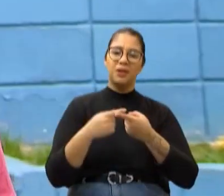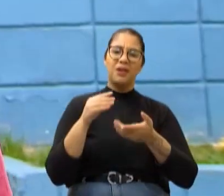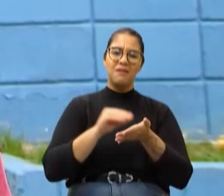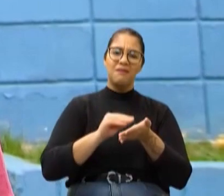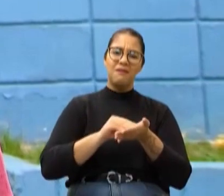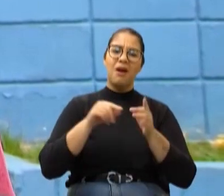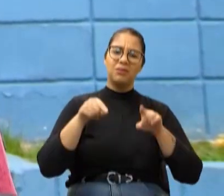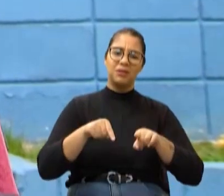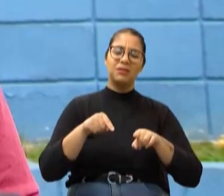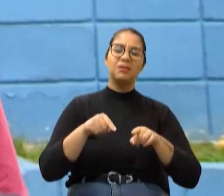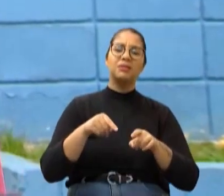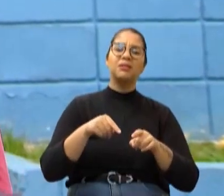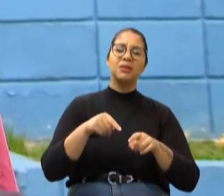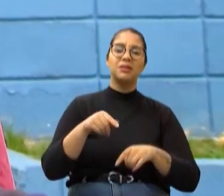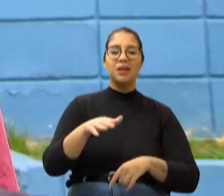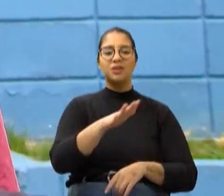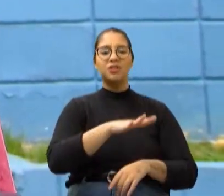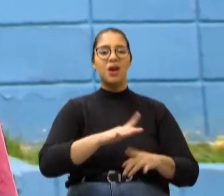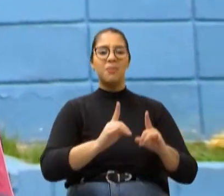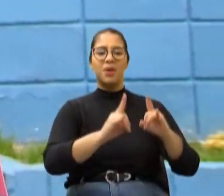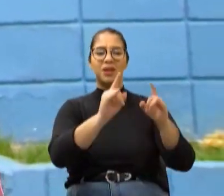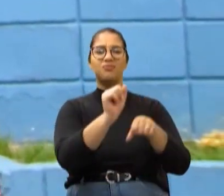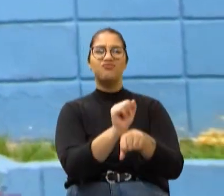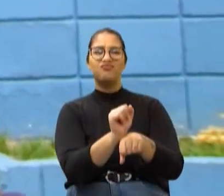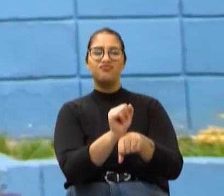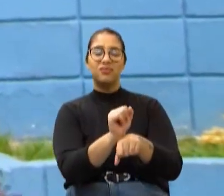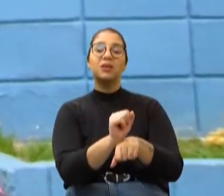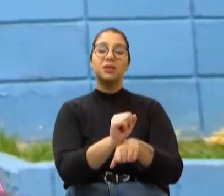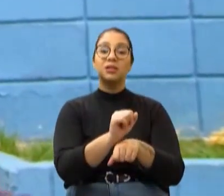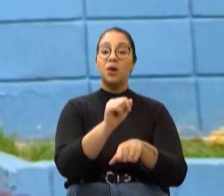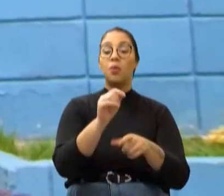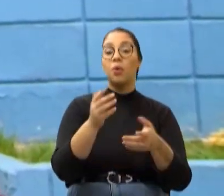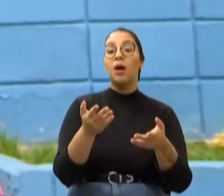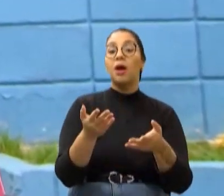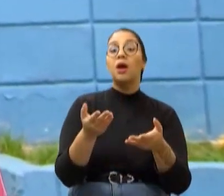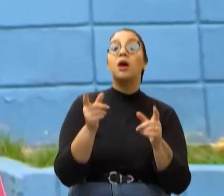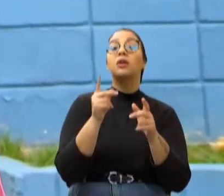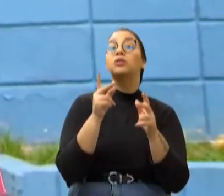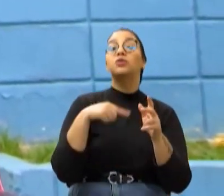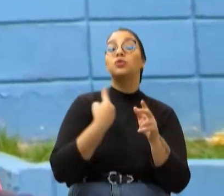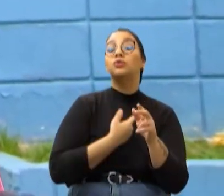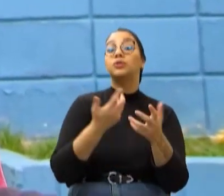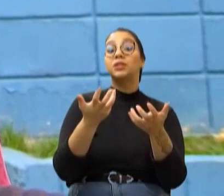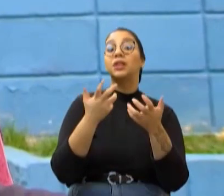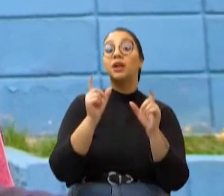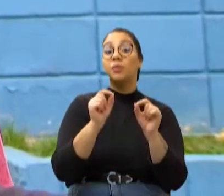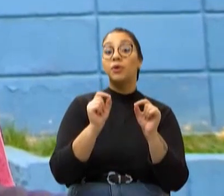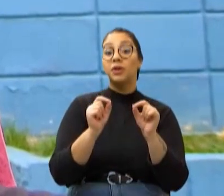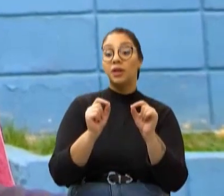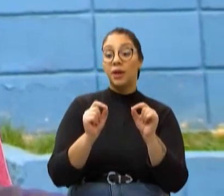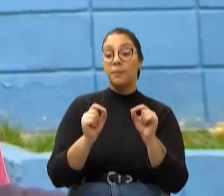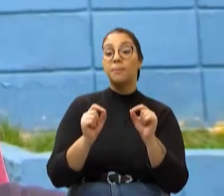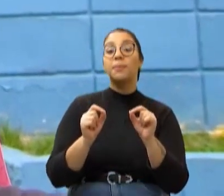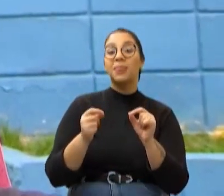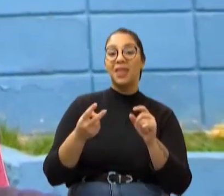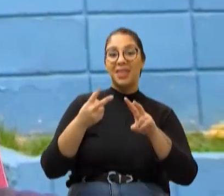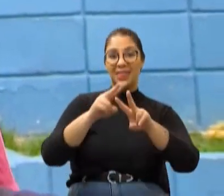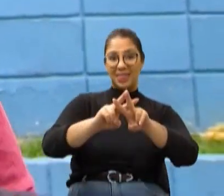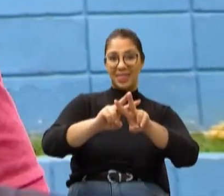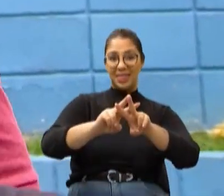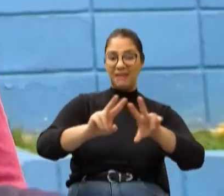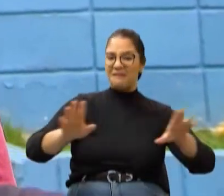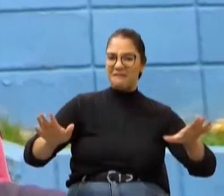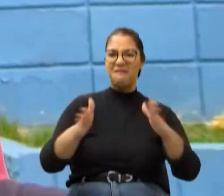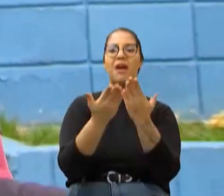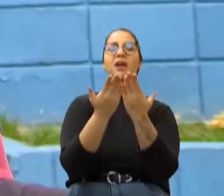para os nossos jovens, que acho que está faltando aqui. Esse espaço está aqui parado há algum tempo já. E o que a gente espera? Que